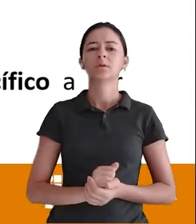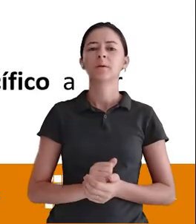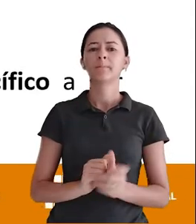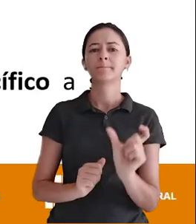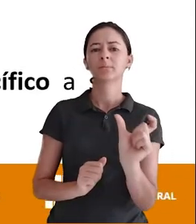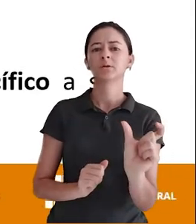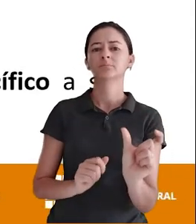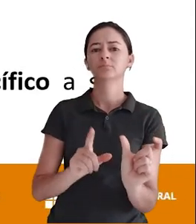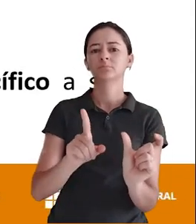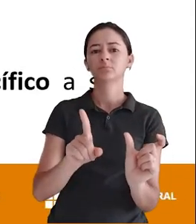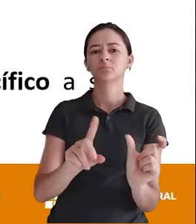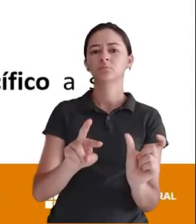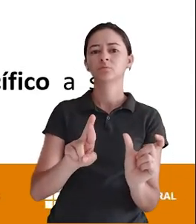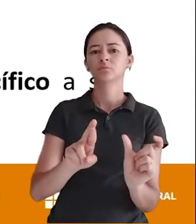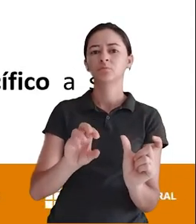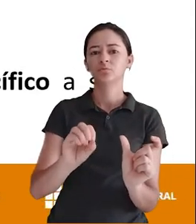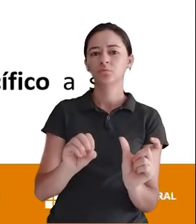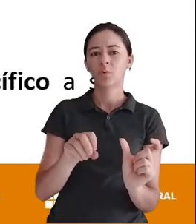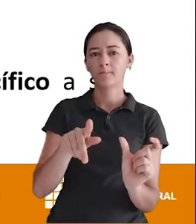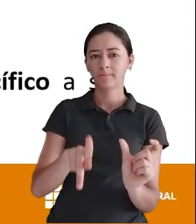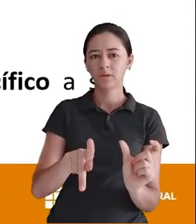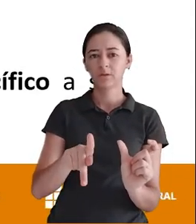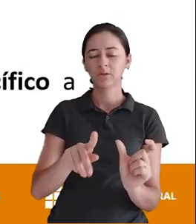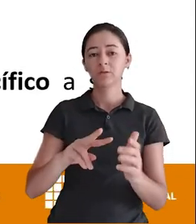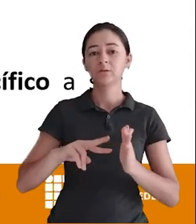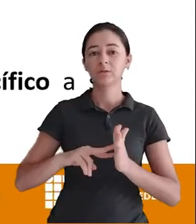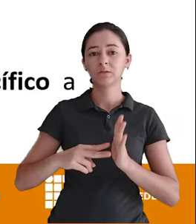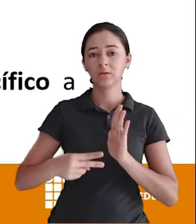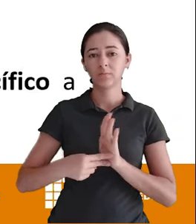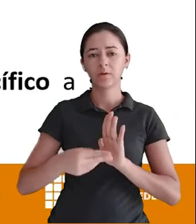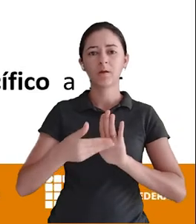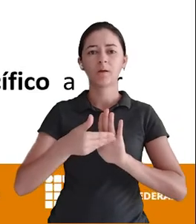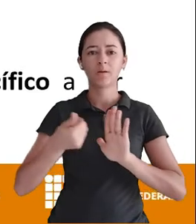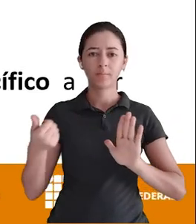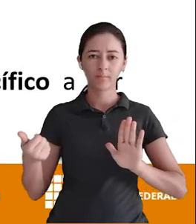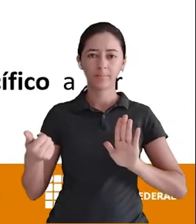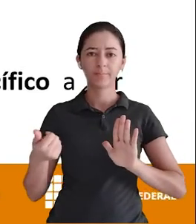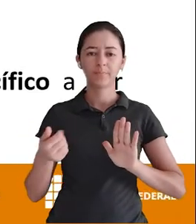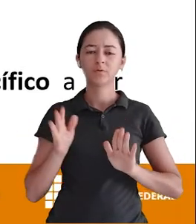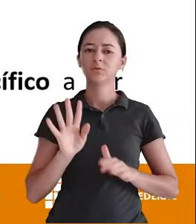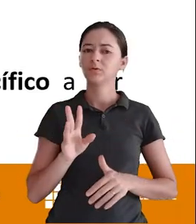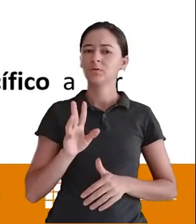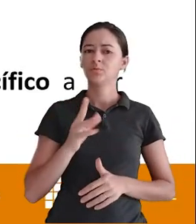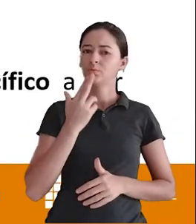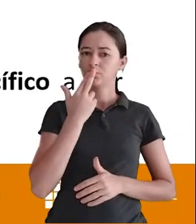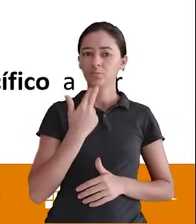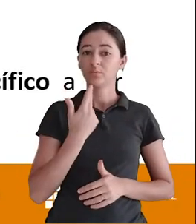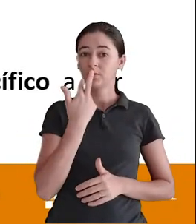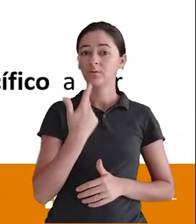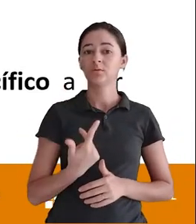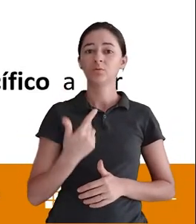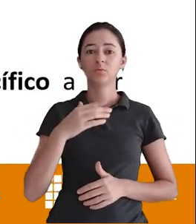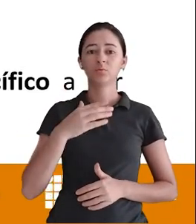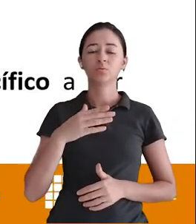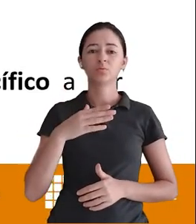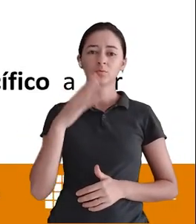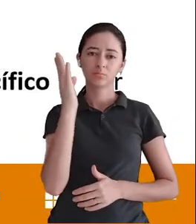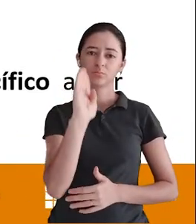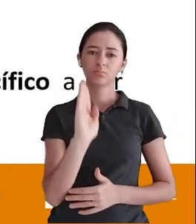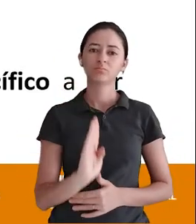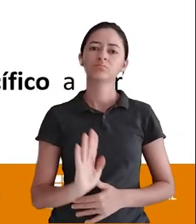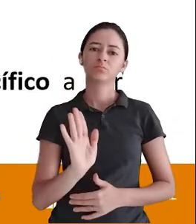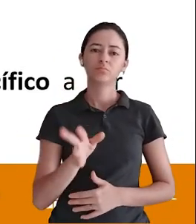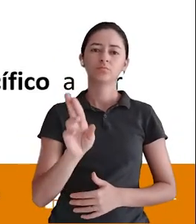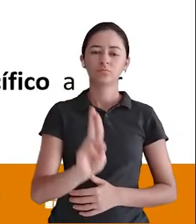dropar A gente fala dropar é apagar Esse termo já é bem usado na língua brasileira hoje Dropar, eu acho que já está claro